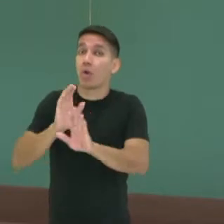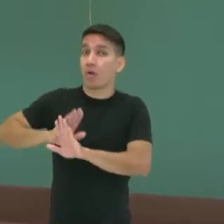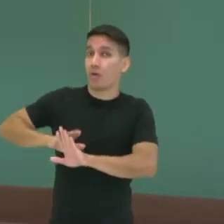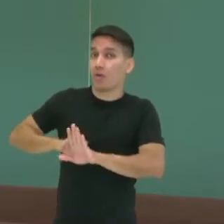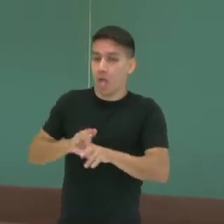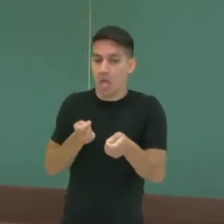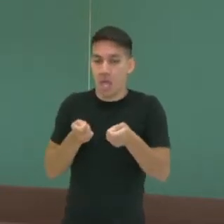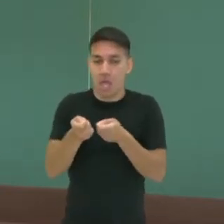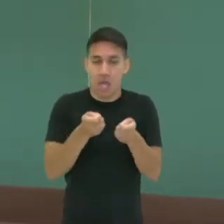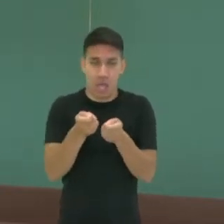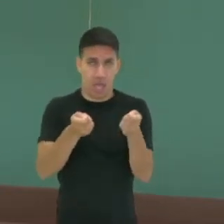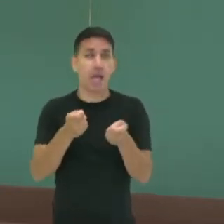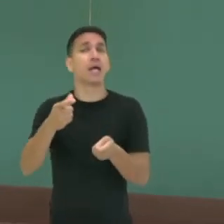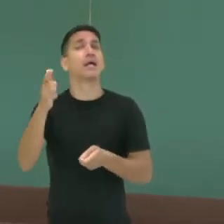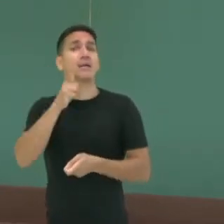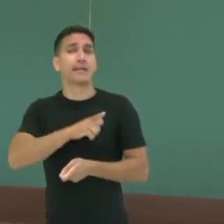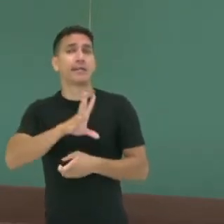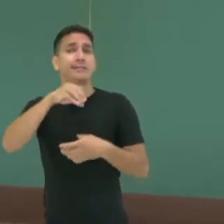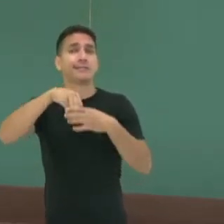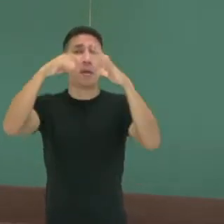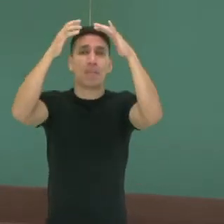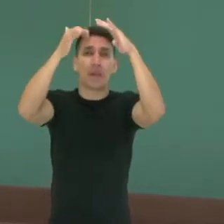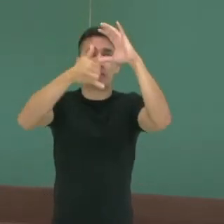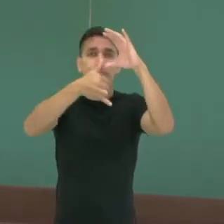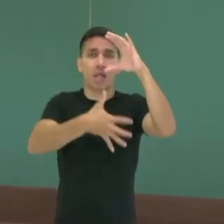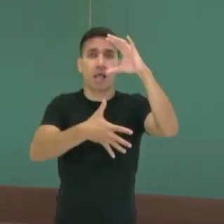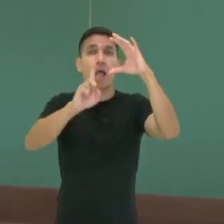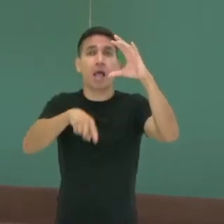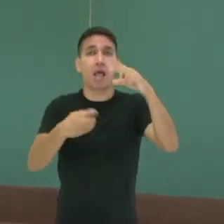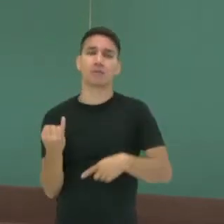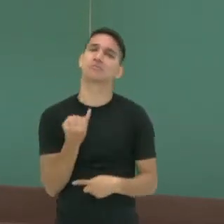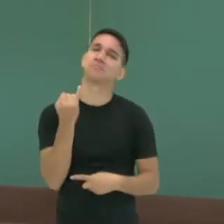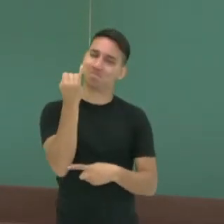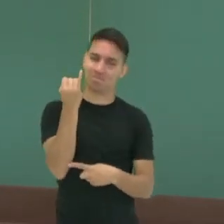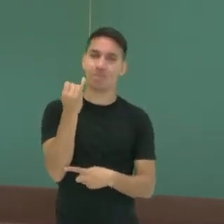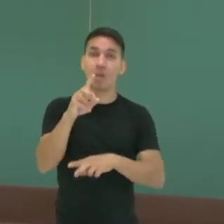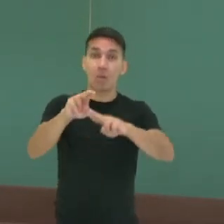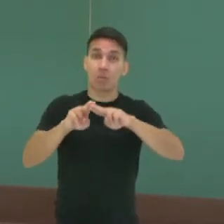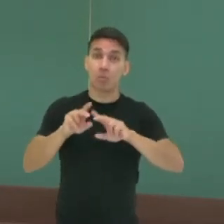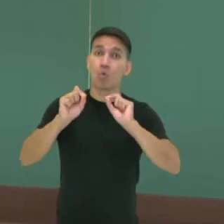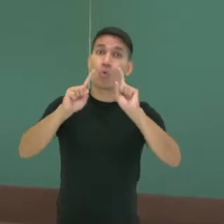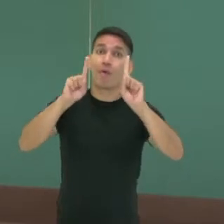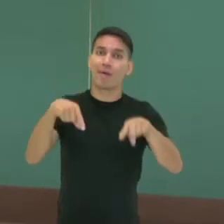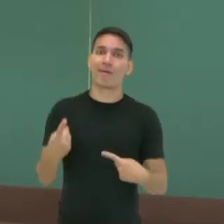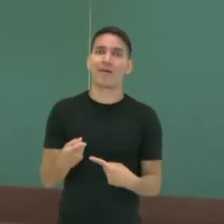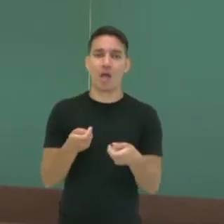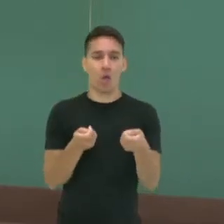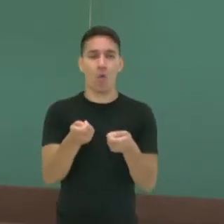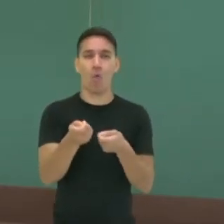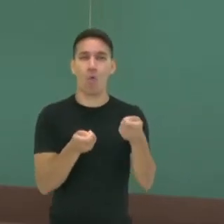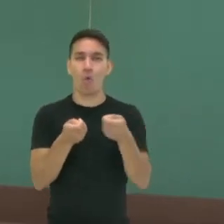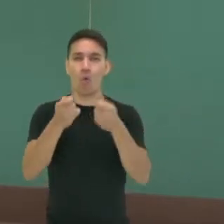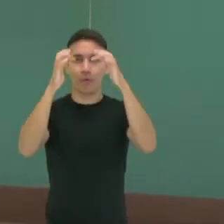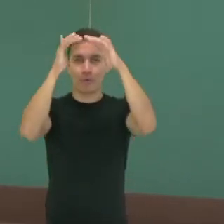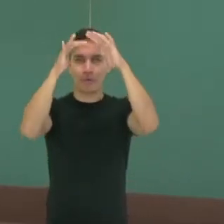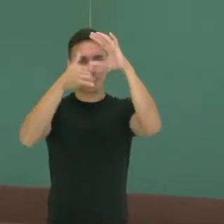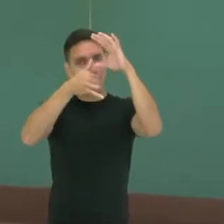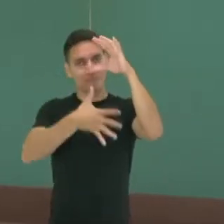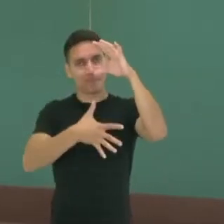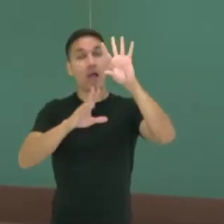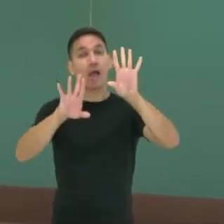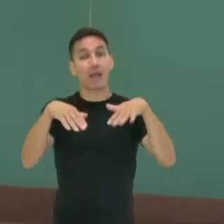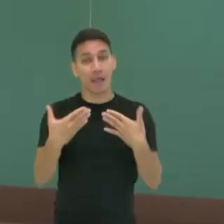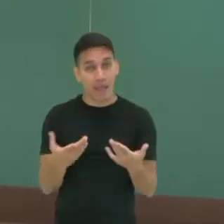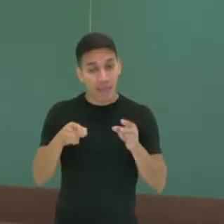relacionadas com esse sistema que é muito importante. Por isso é a coordenação nervosa. Essa